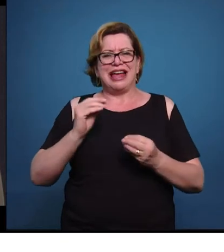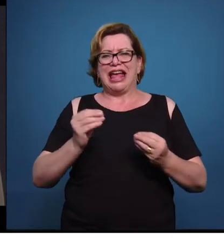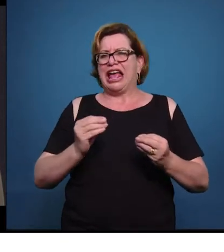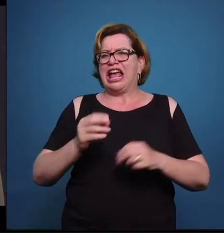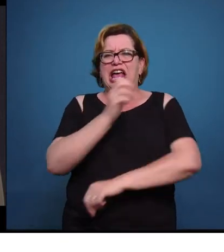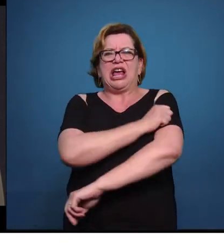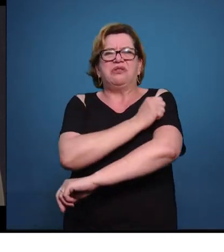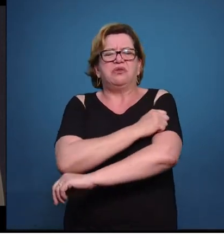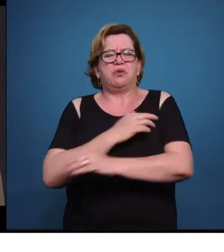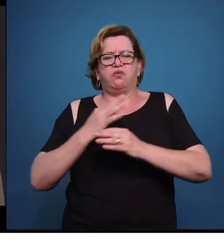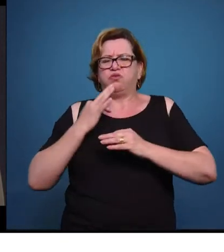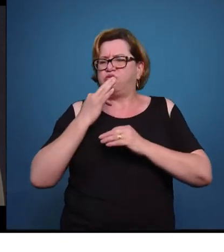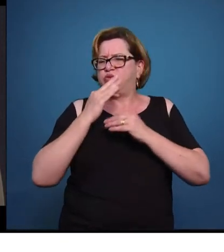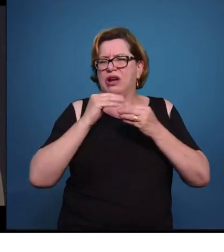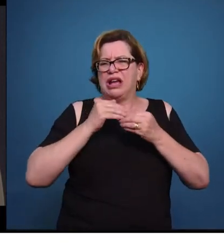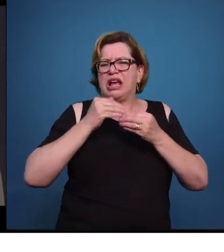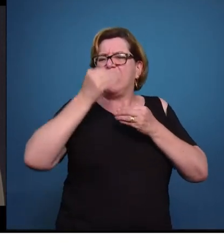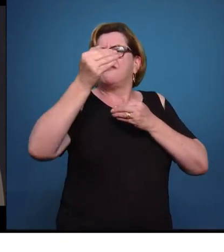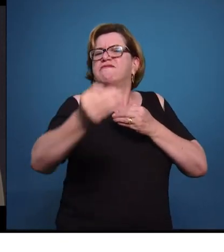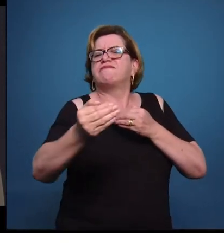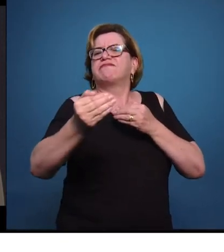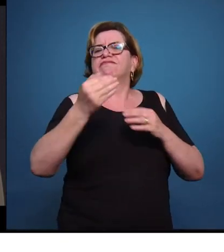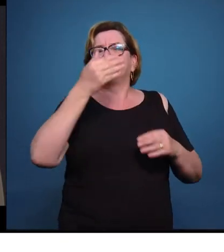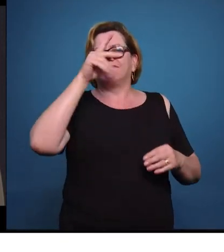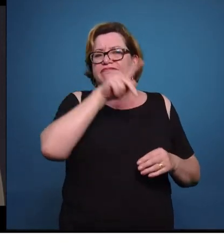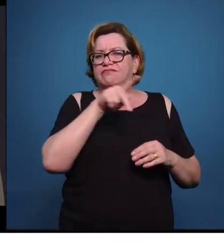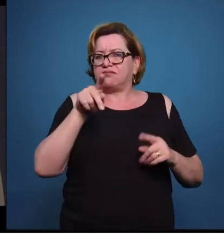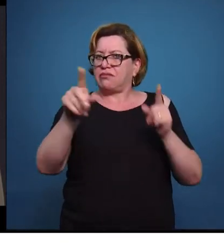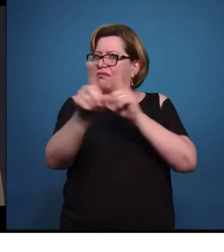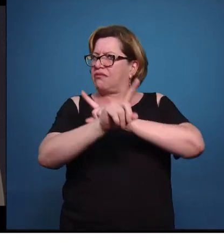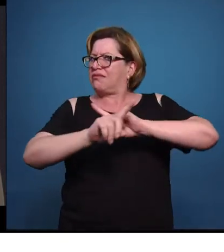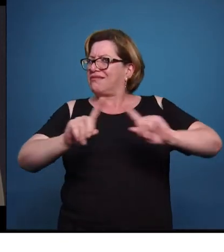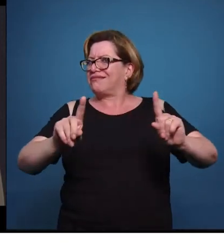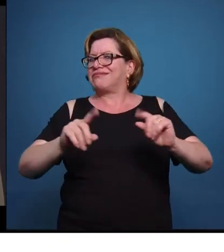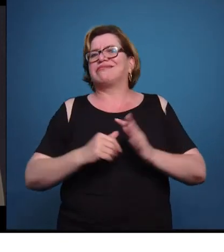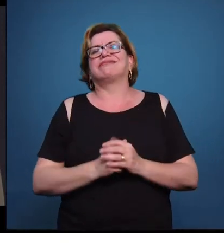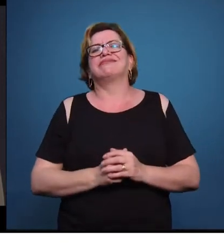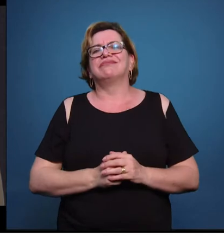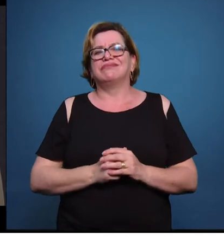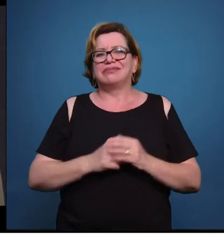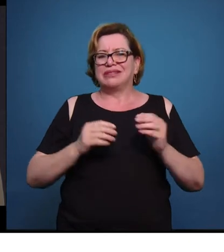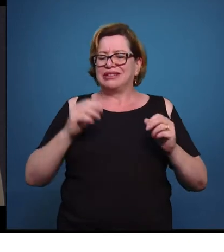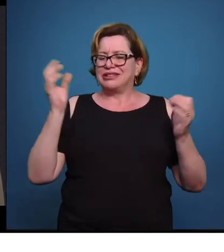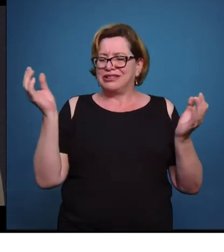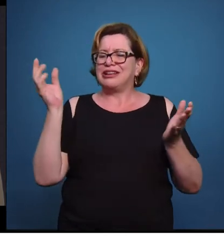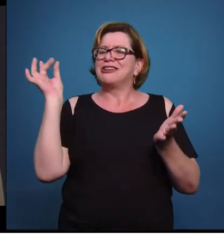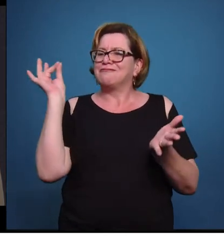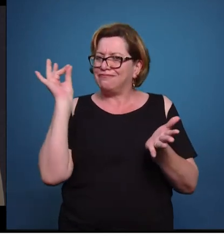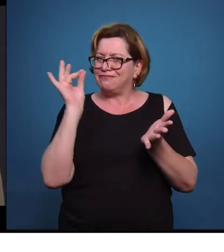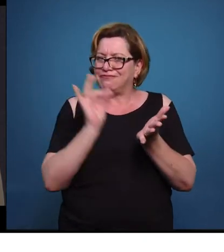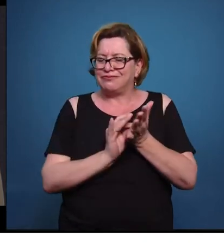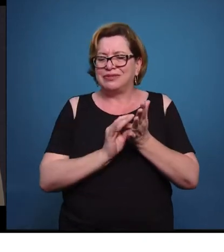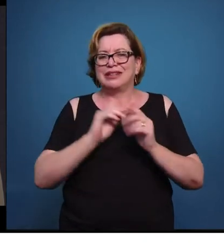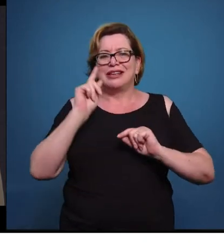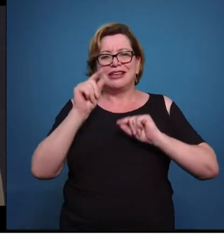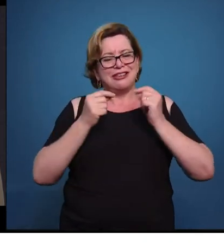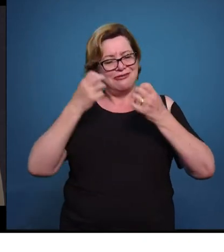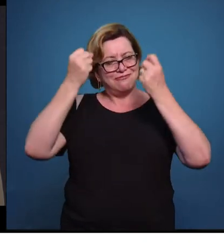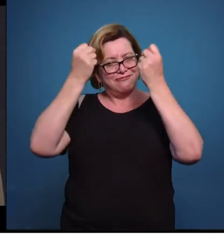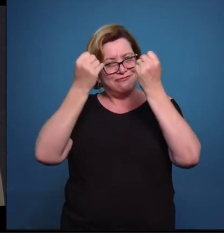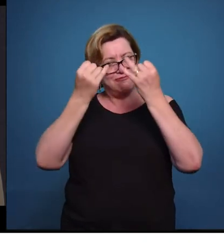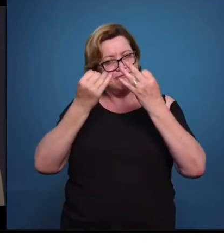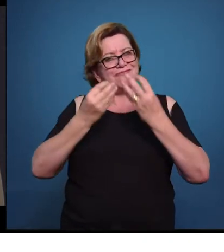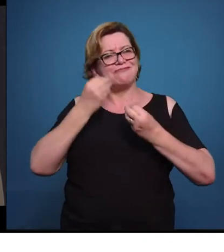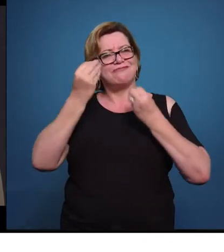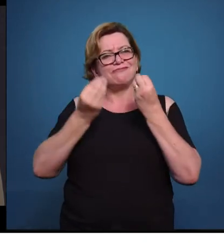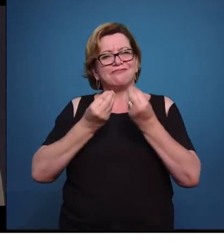à frente do professor até, não é verdade, sabe? Então, claro, eu faço aqui uma defesa de que